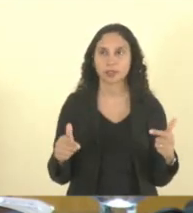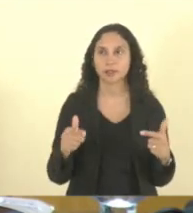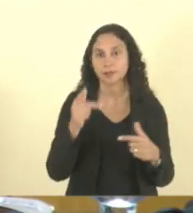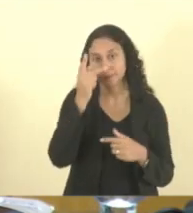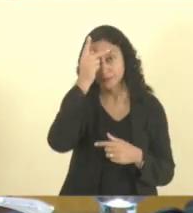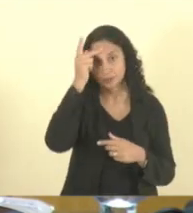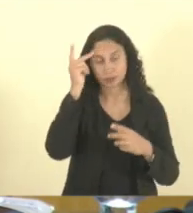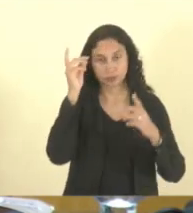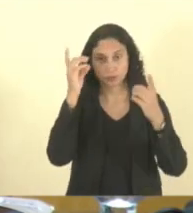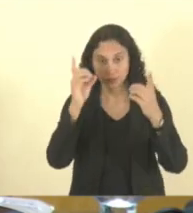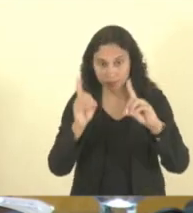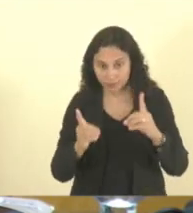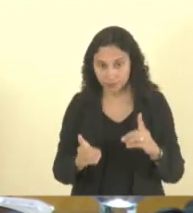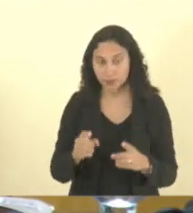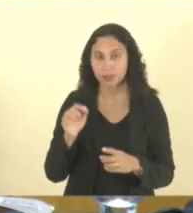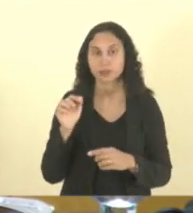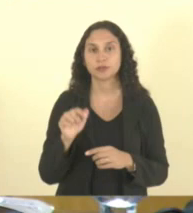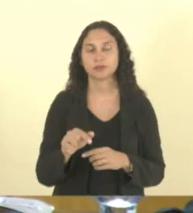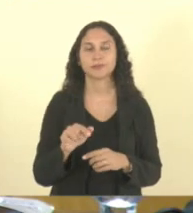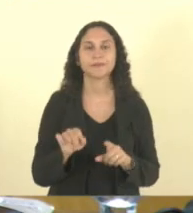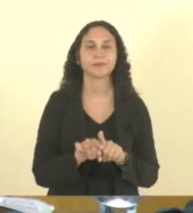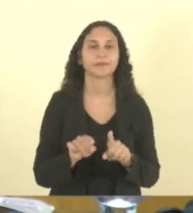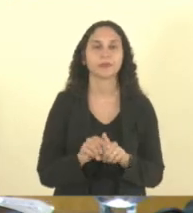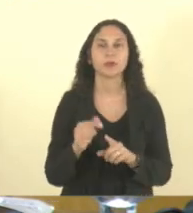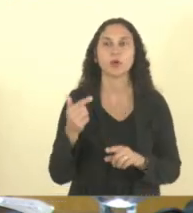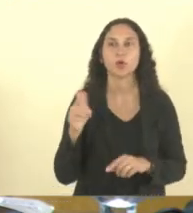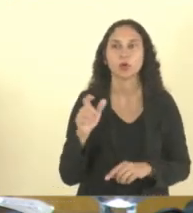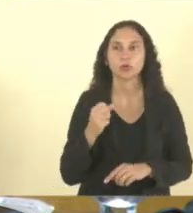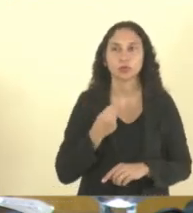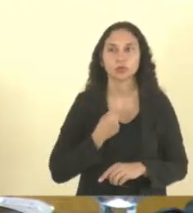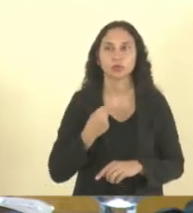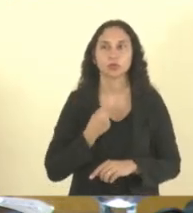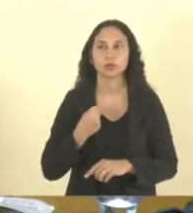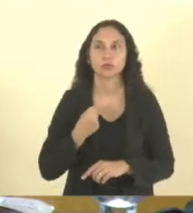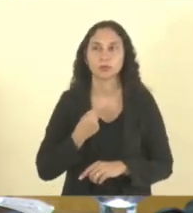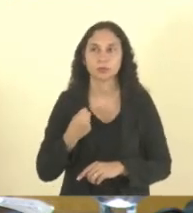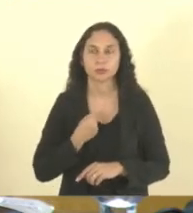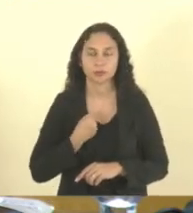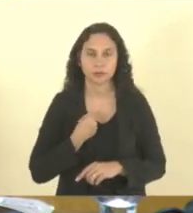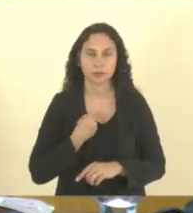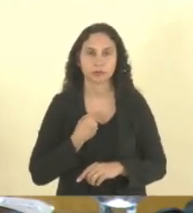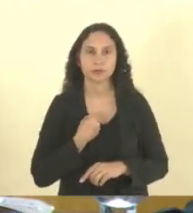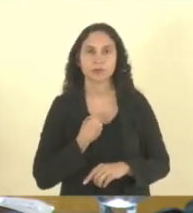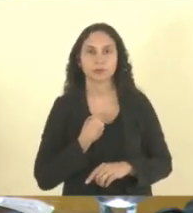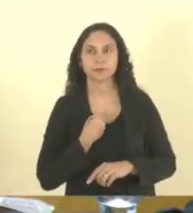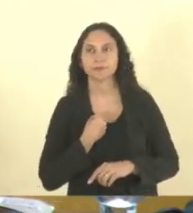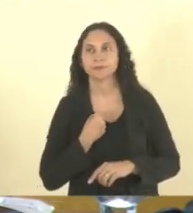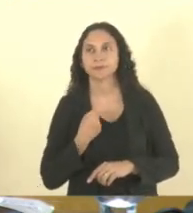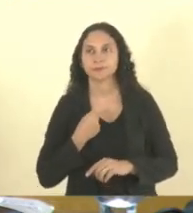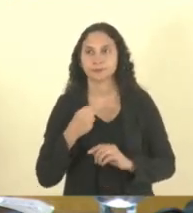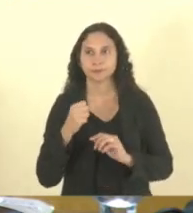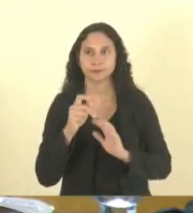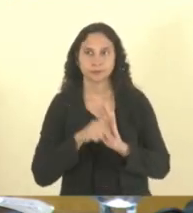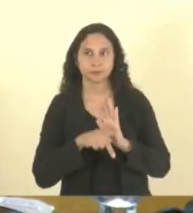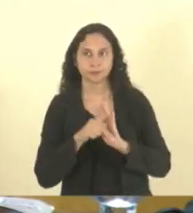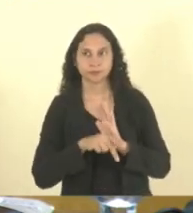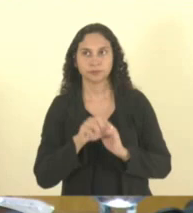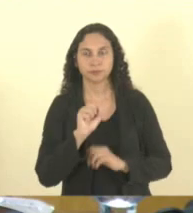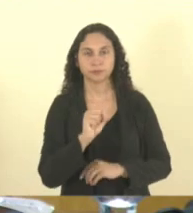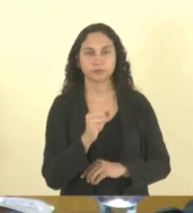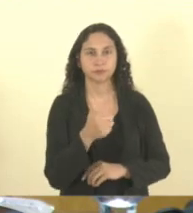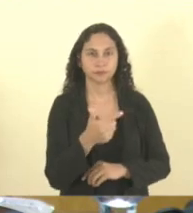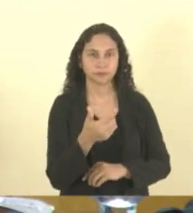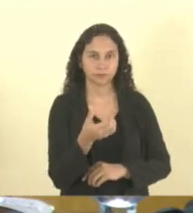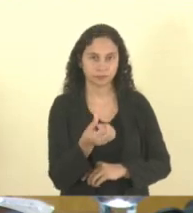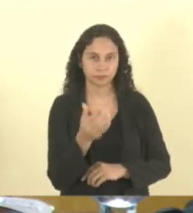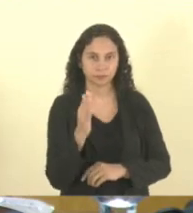item de solicitação de prioridade é o item da pauta que é o Projeto de Lei 826-23